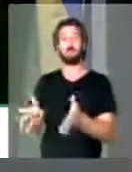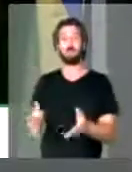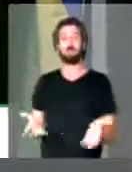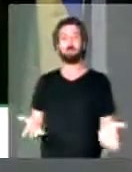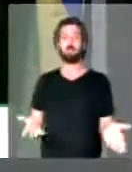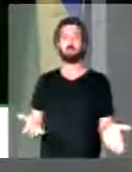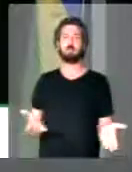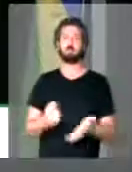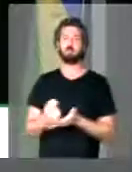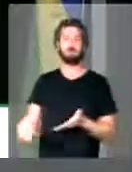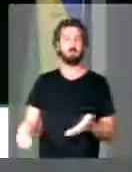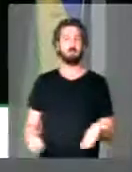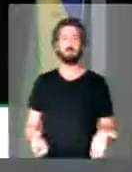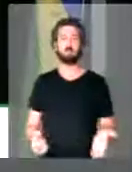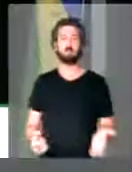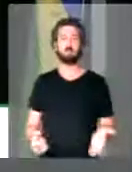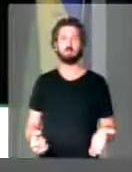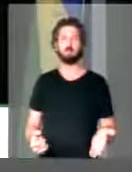Ora,